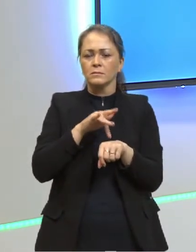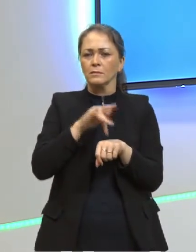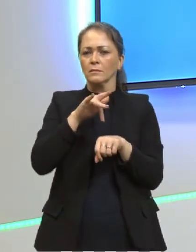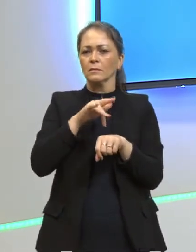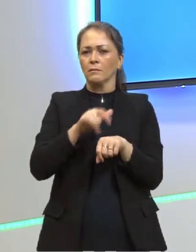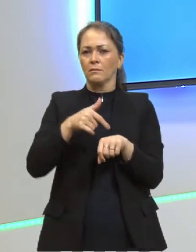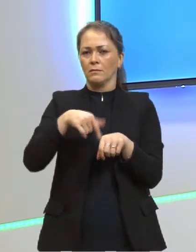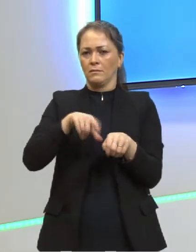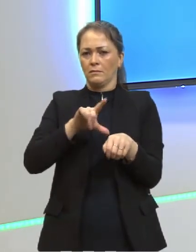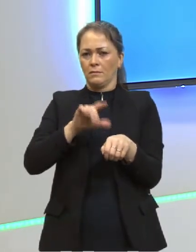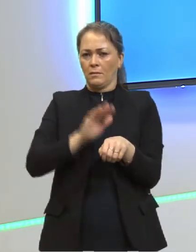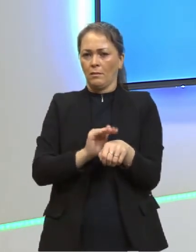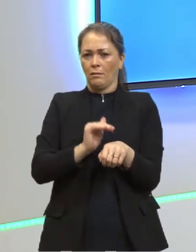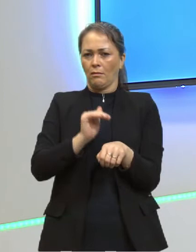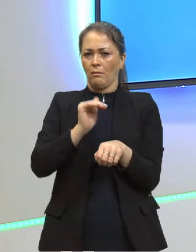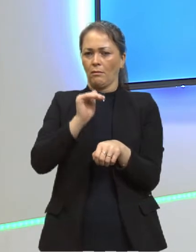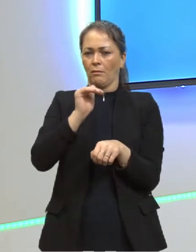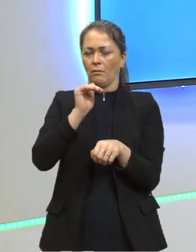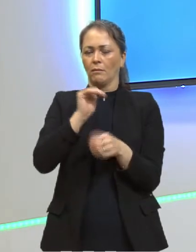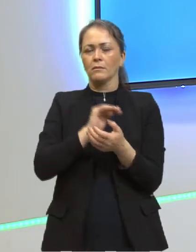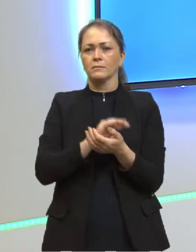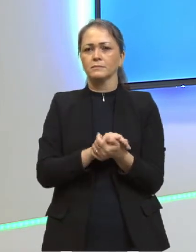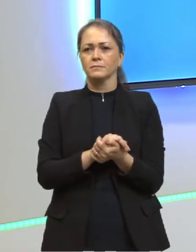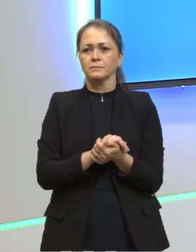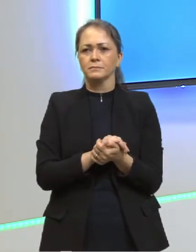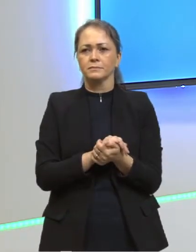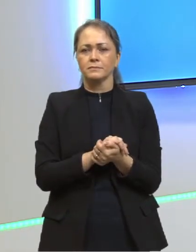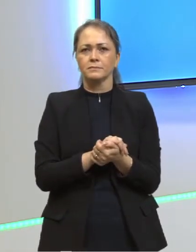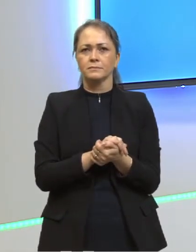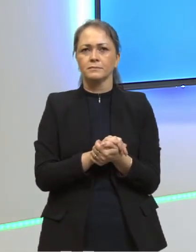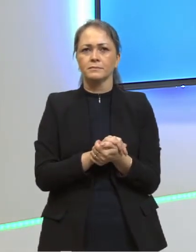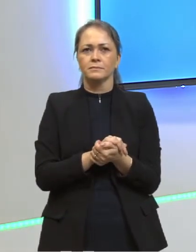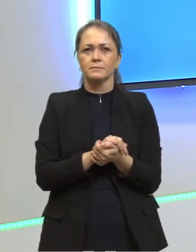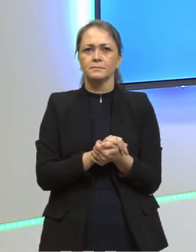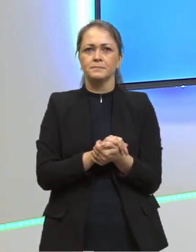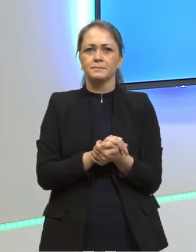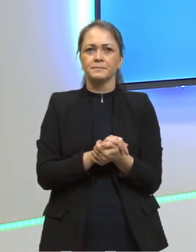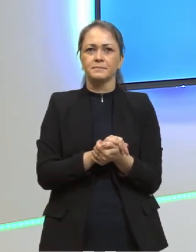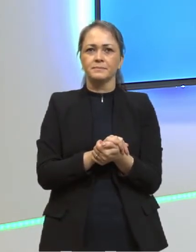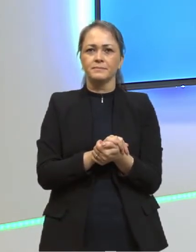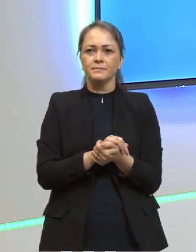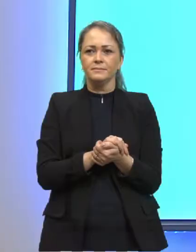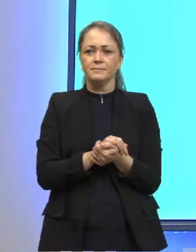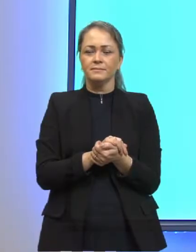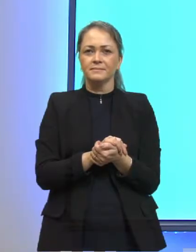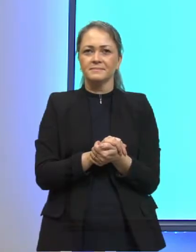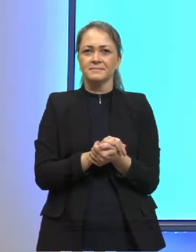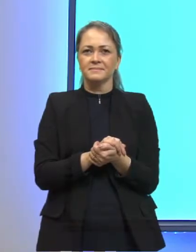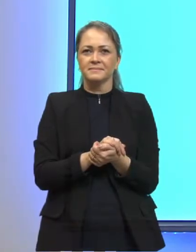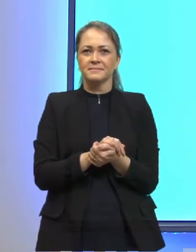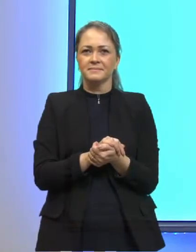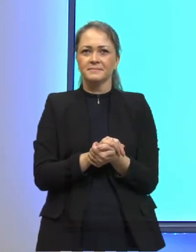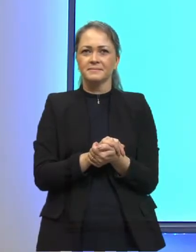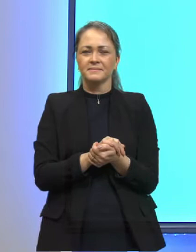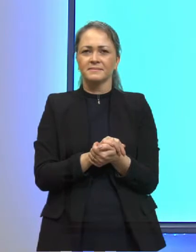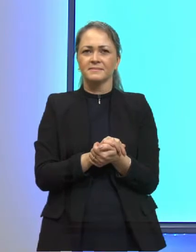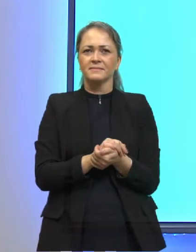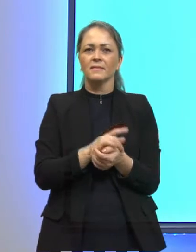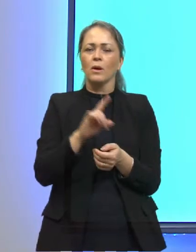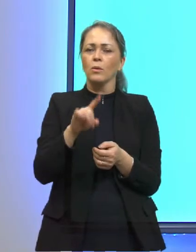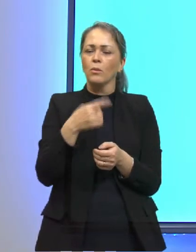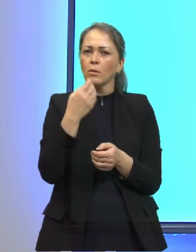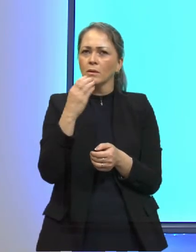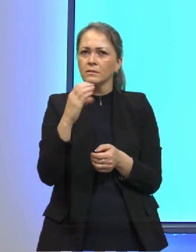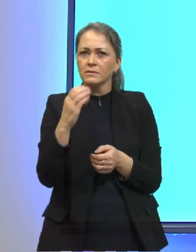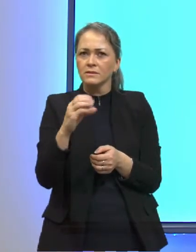ali de geração de intensidade total. Então, veio um cientista